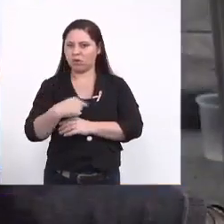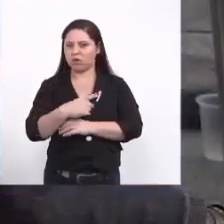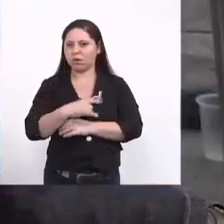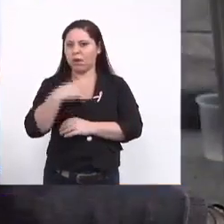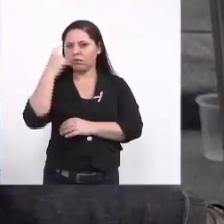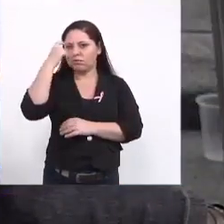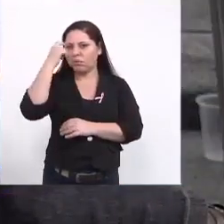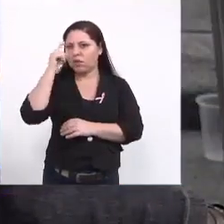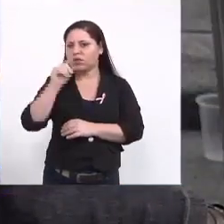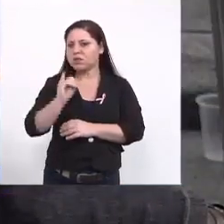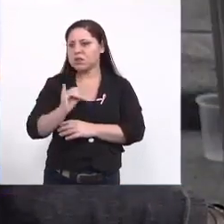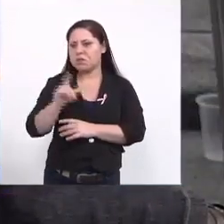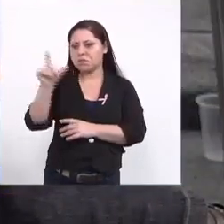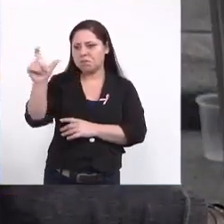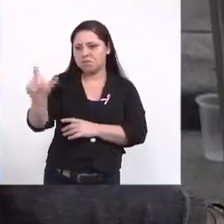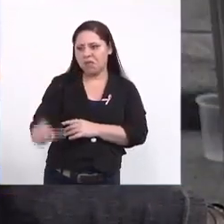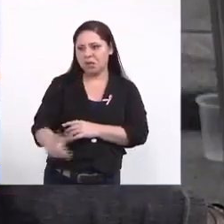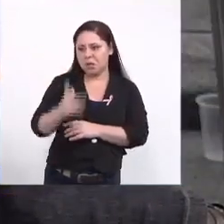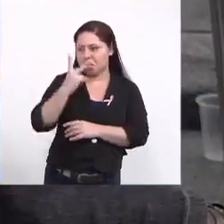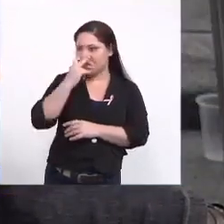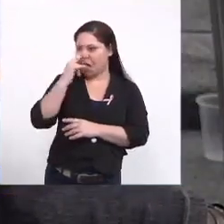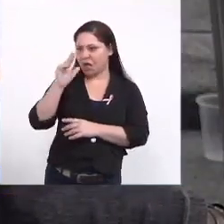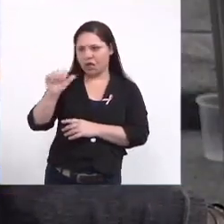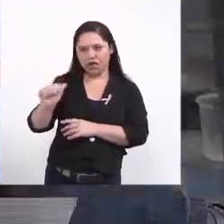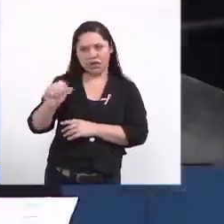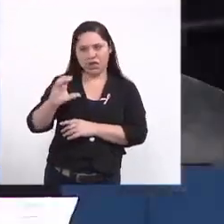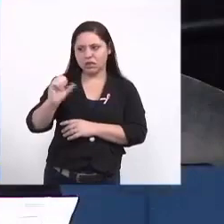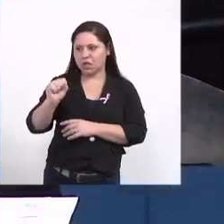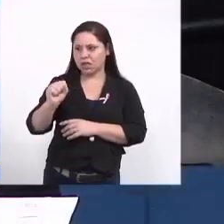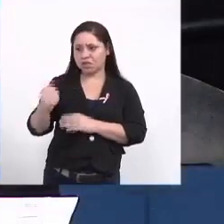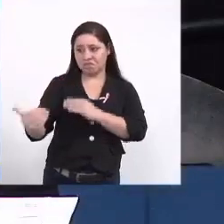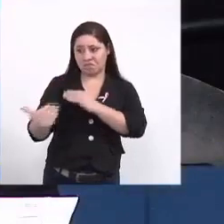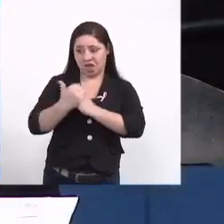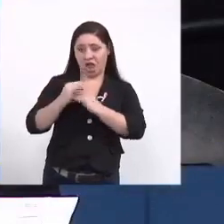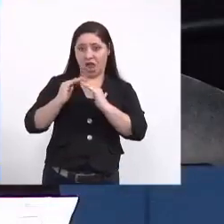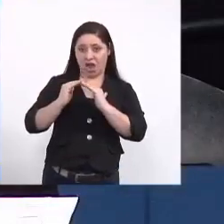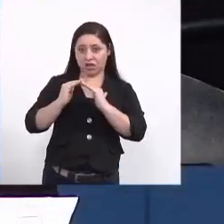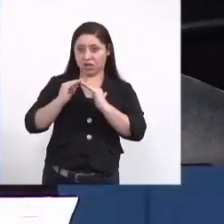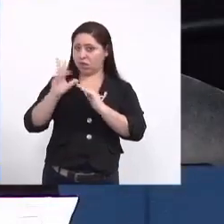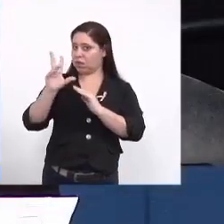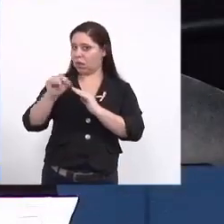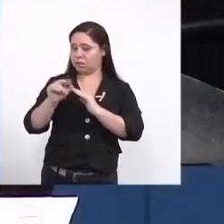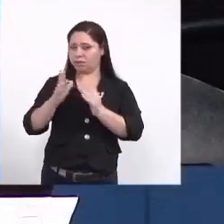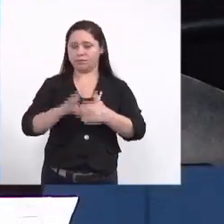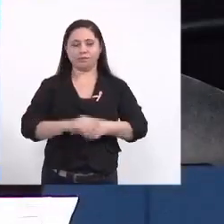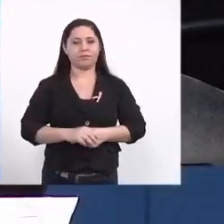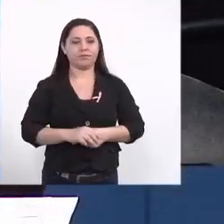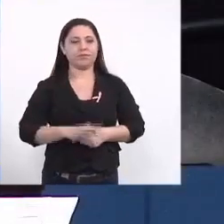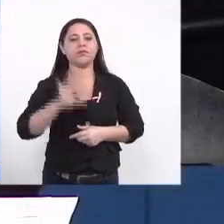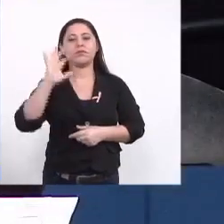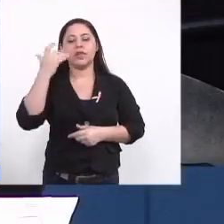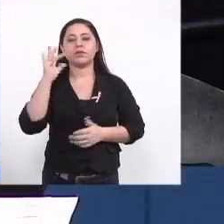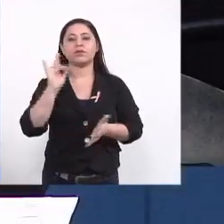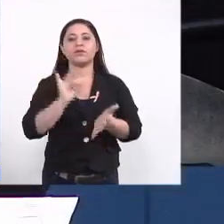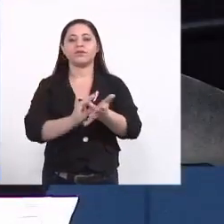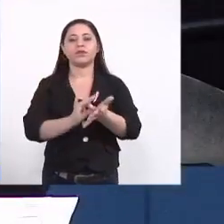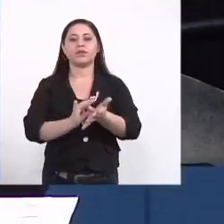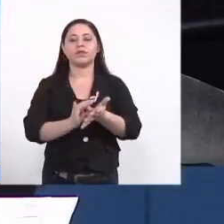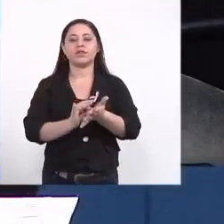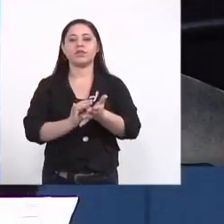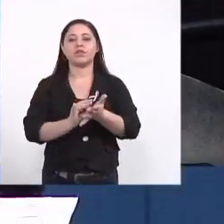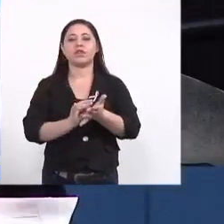cidadão está com cara de agente de saúde não vou deixar entrar na minha casa e isso acontece principalmente